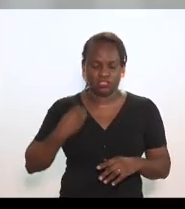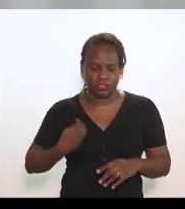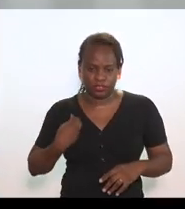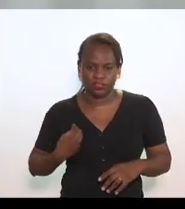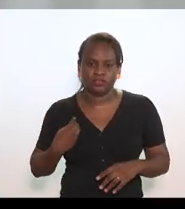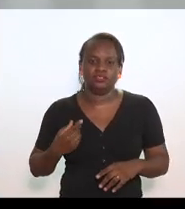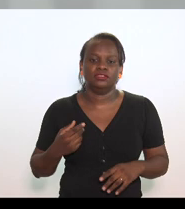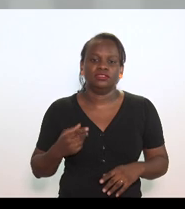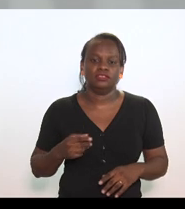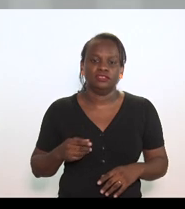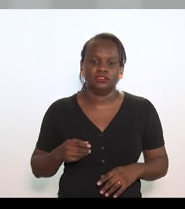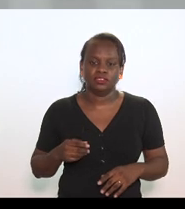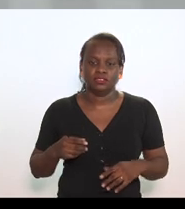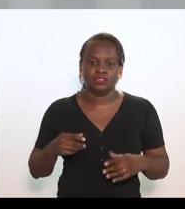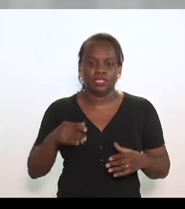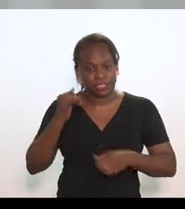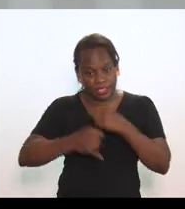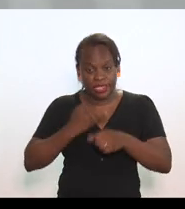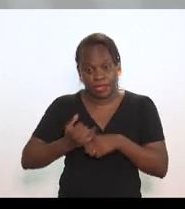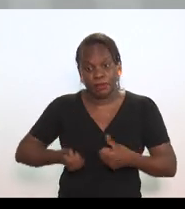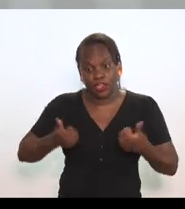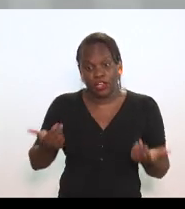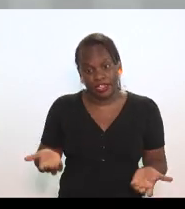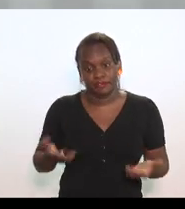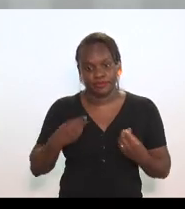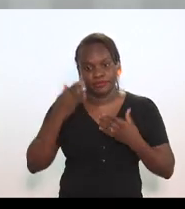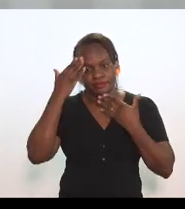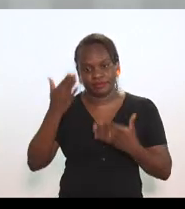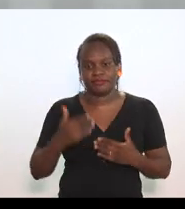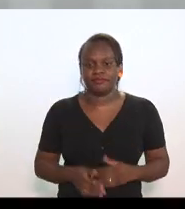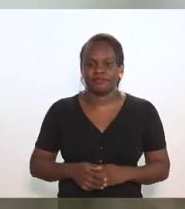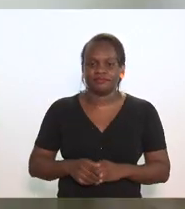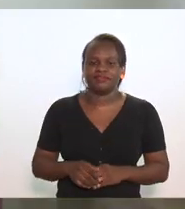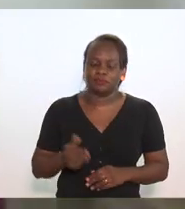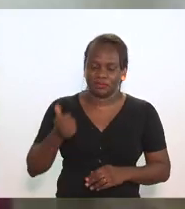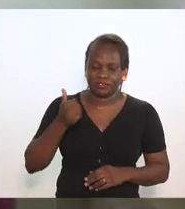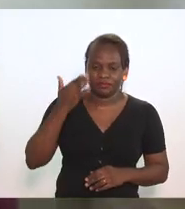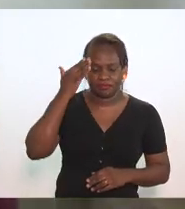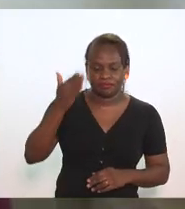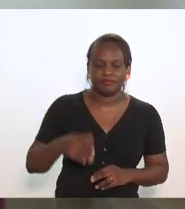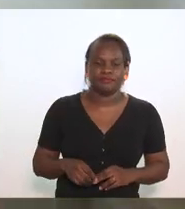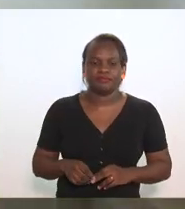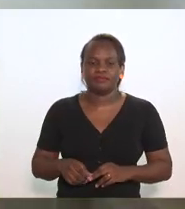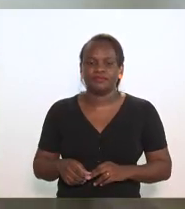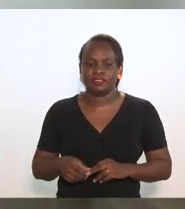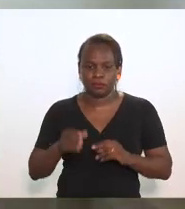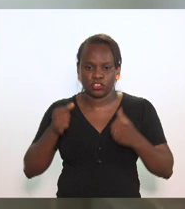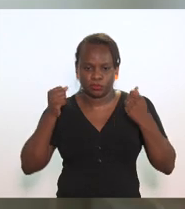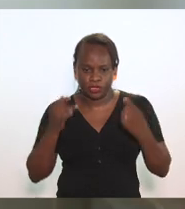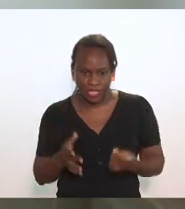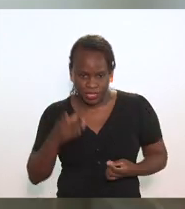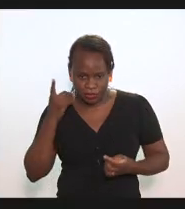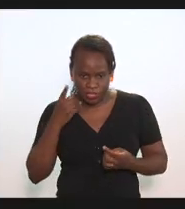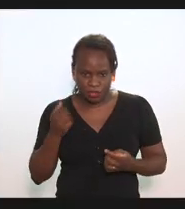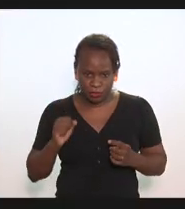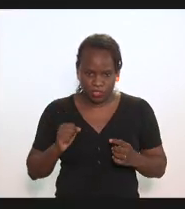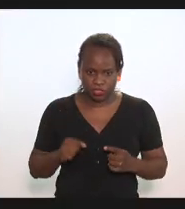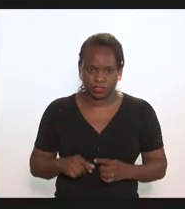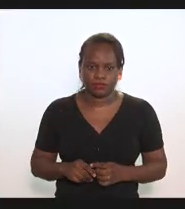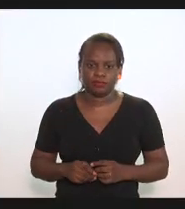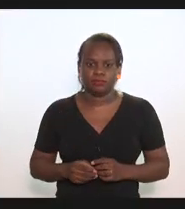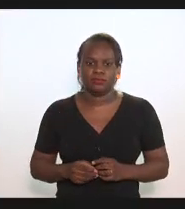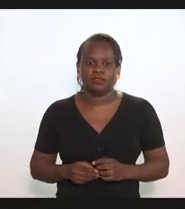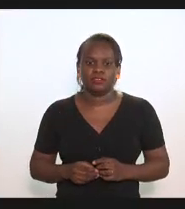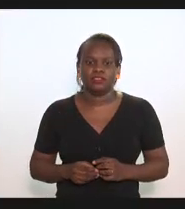presente para uma internet melhor muito obrigado obrigado eu posso falar deputado se quiser falar eu posso agora